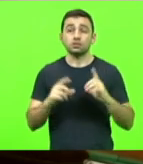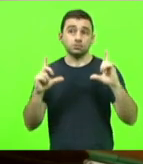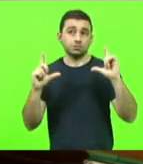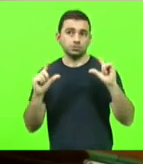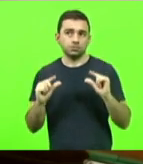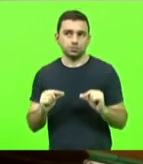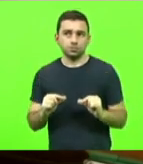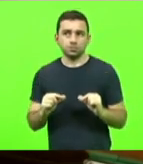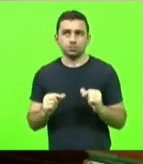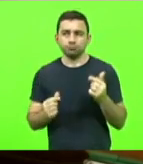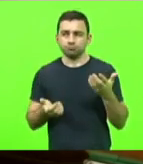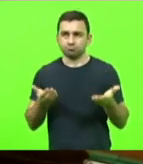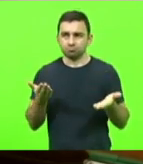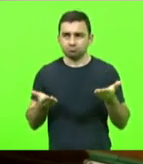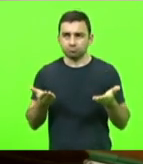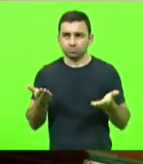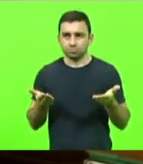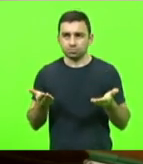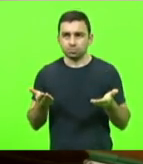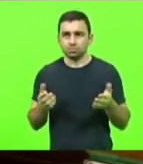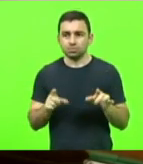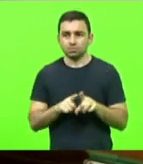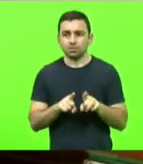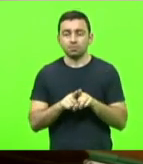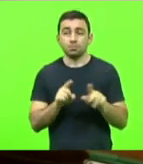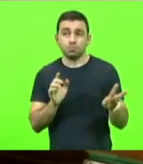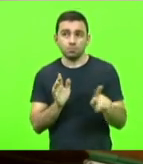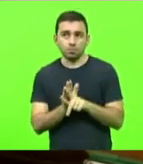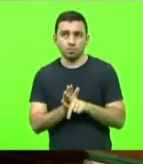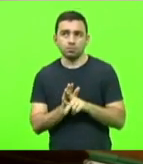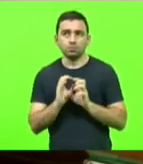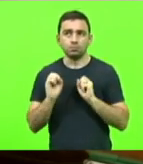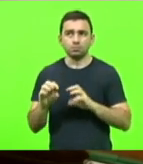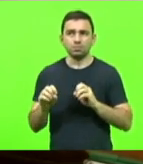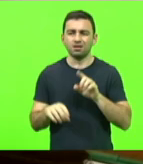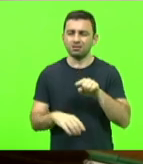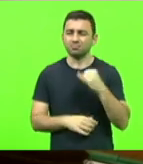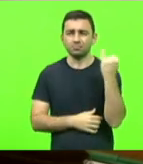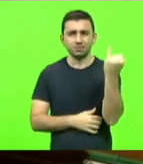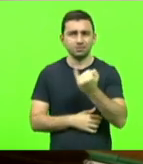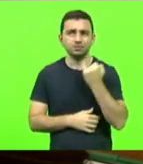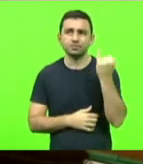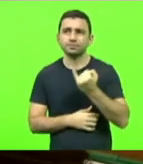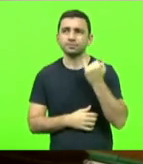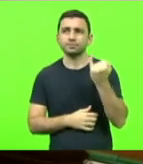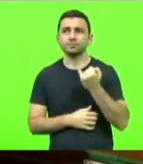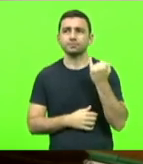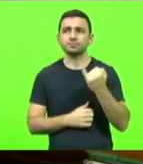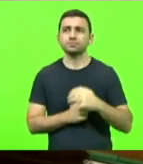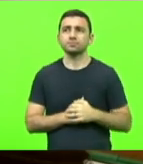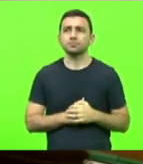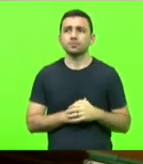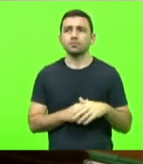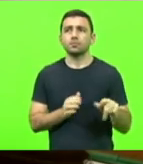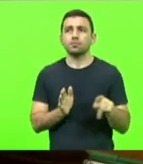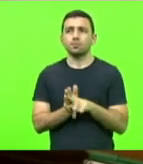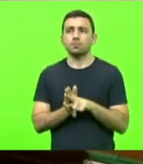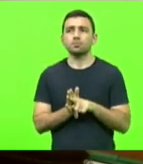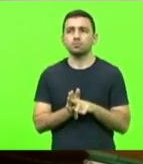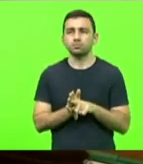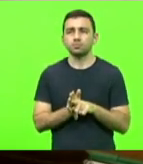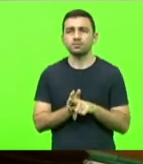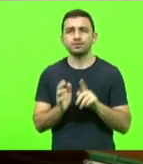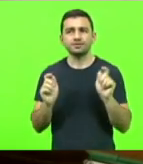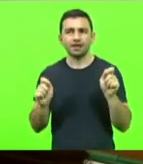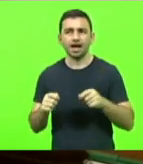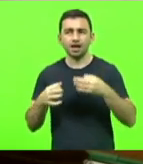desigualdades passa pela educação. A educação é fundamental para estabelecer uma certa